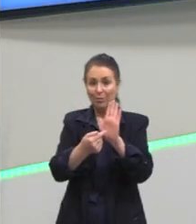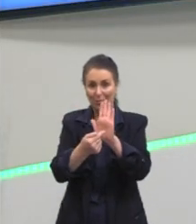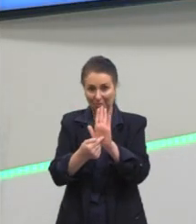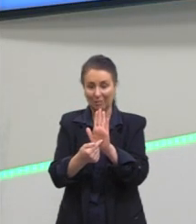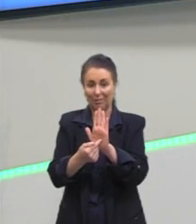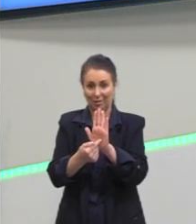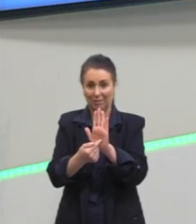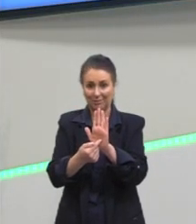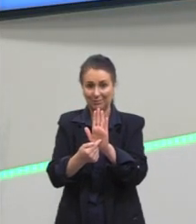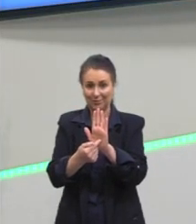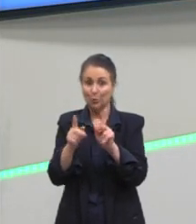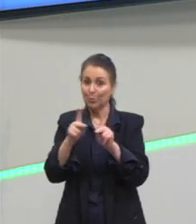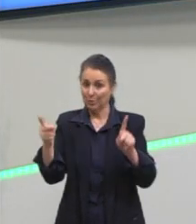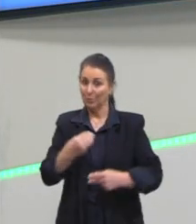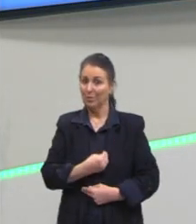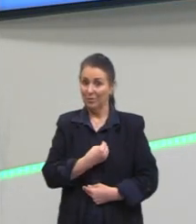vivendo.